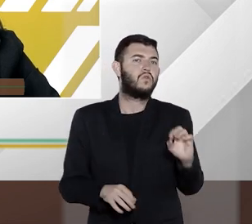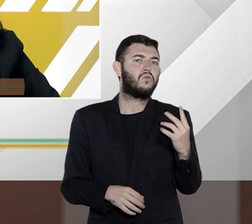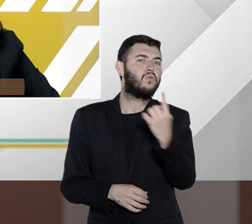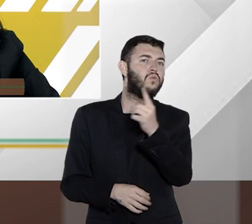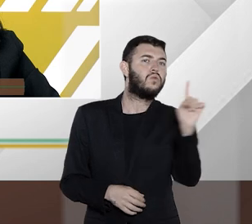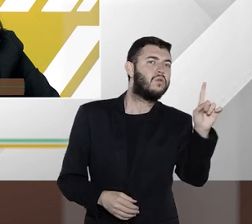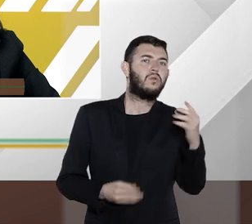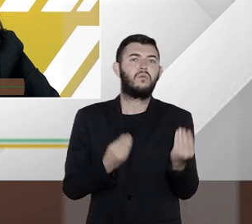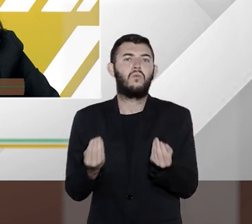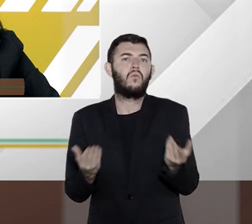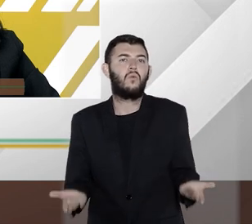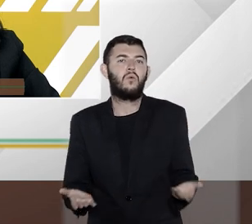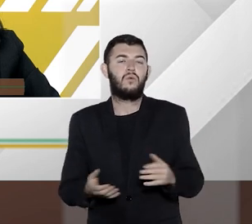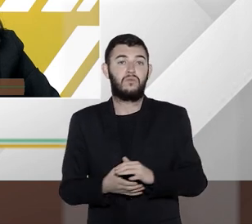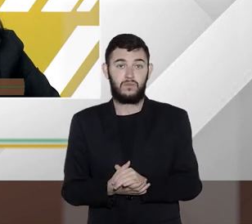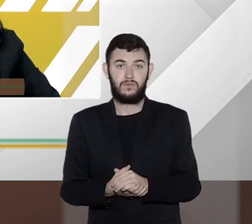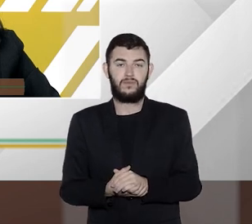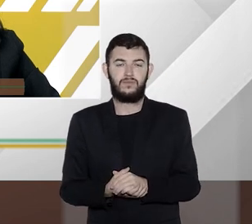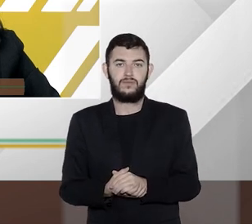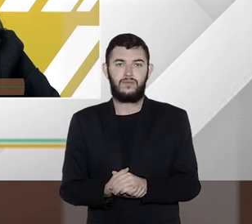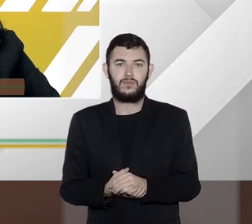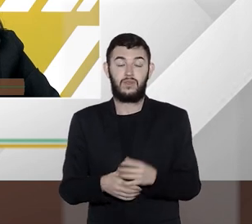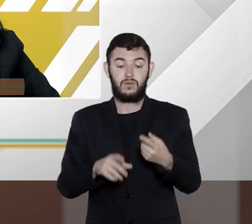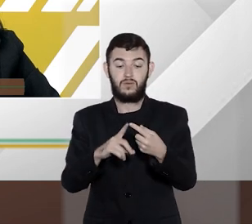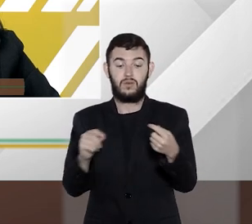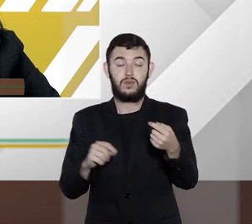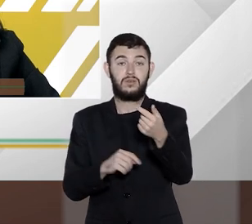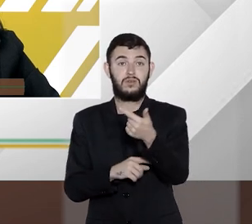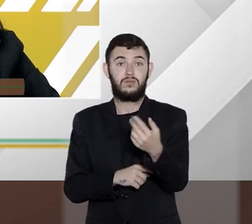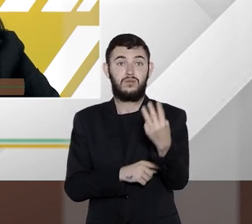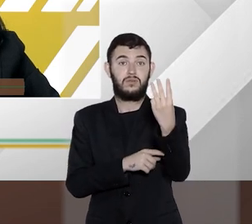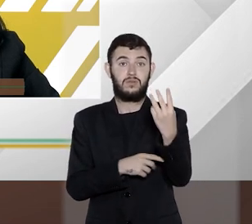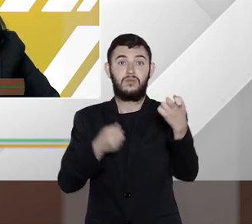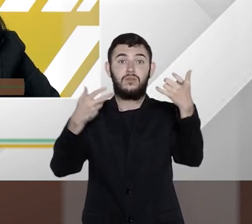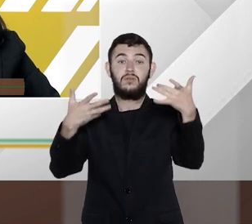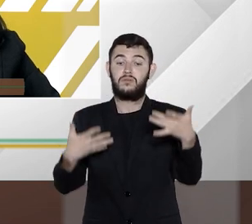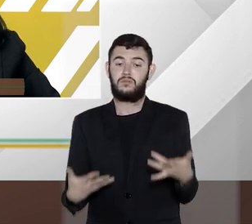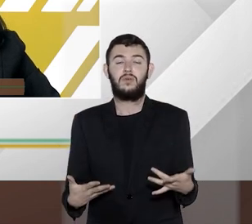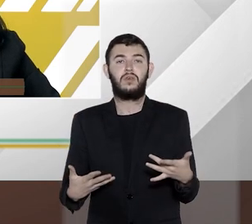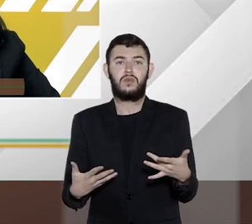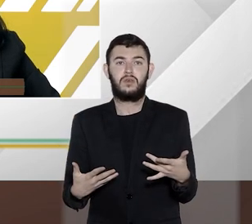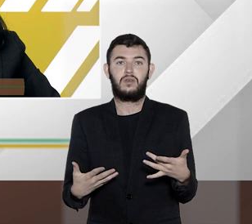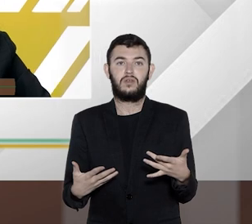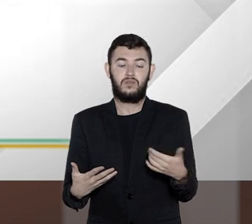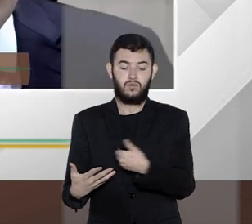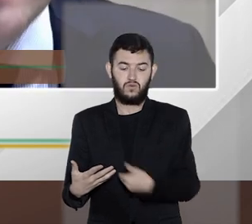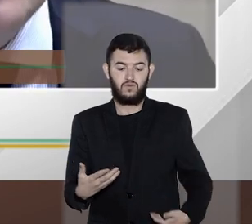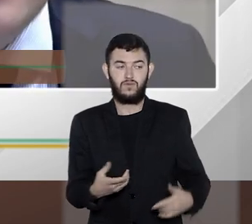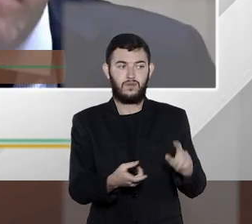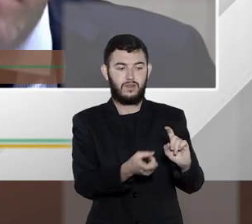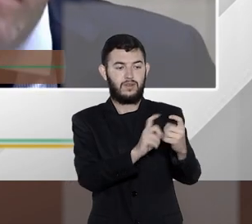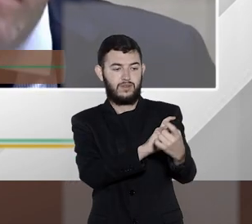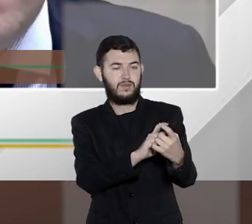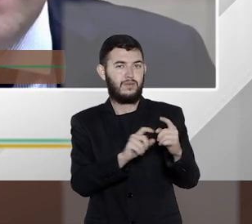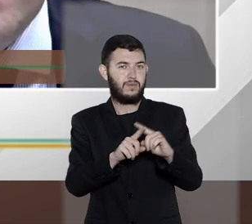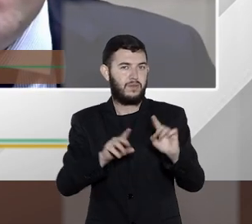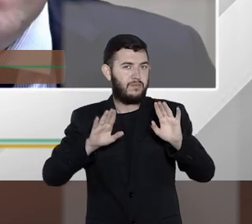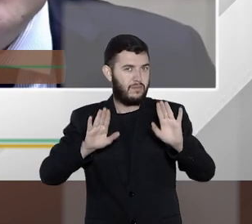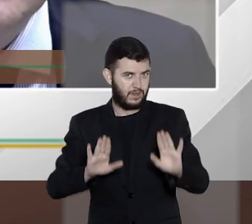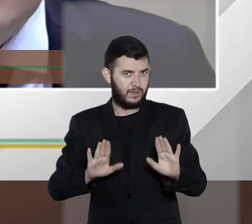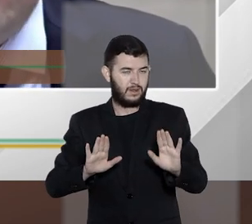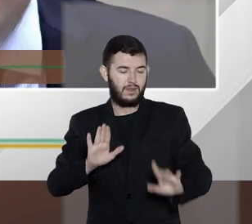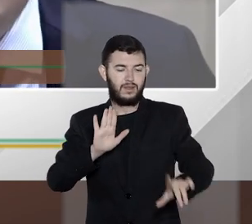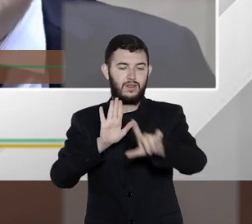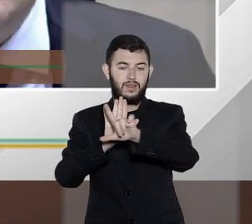Tiago, nessa questão, o artigo 23, ele vem falar expressamente da administração pública. Em grande parte, a